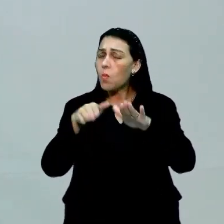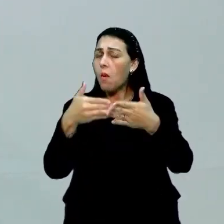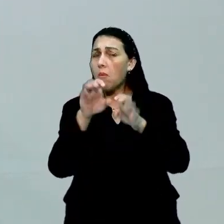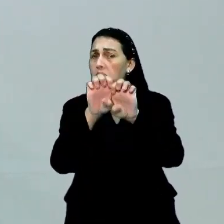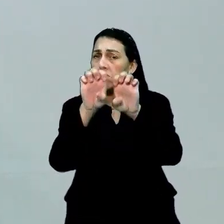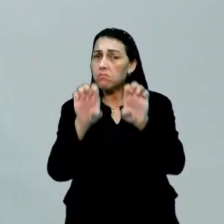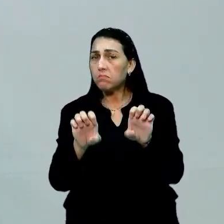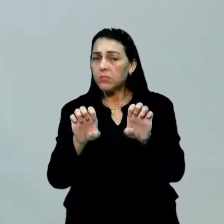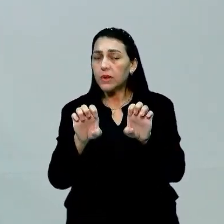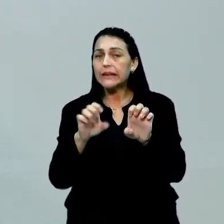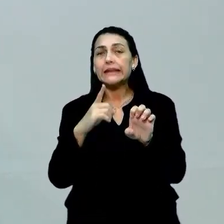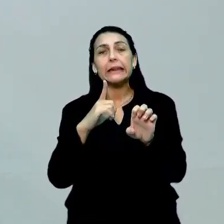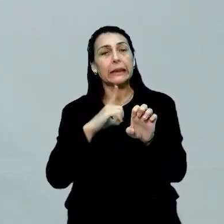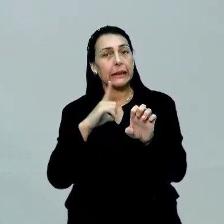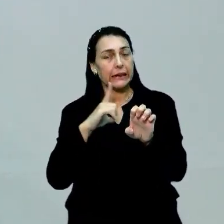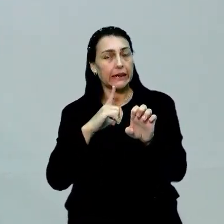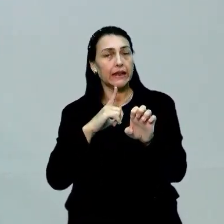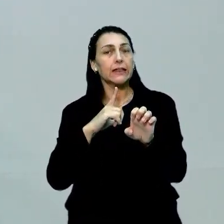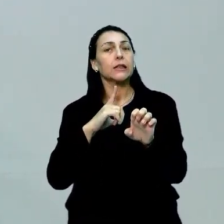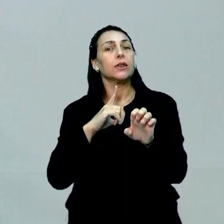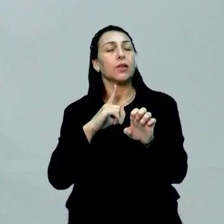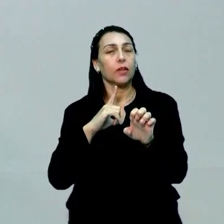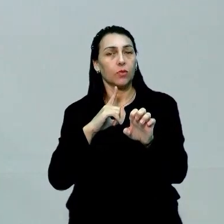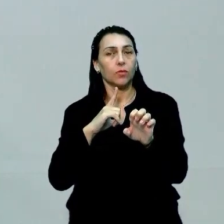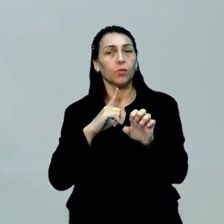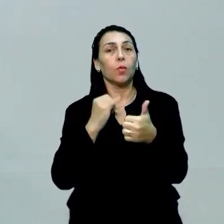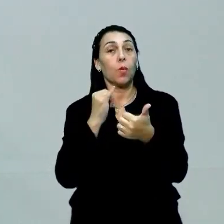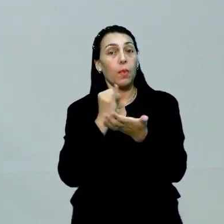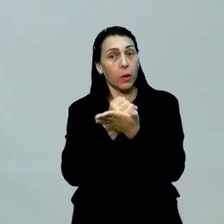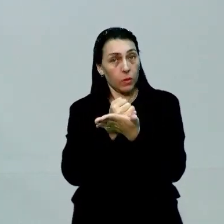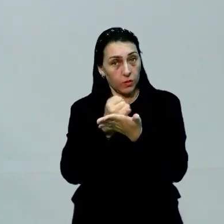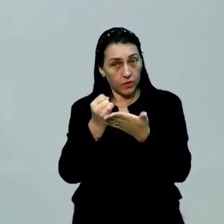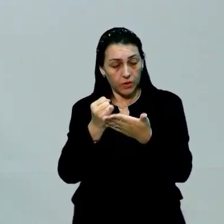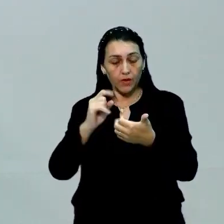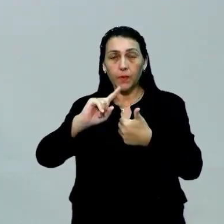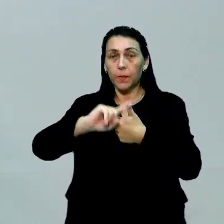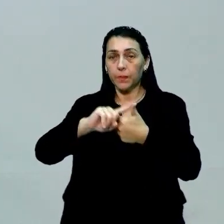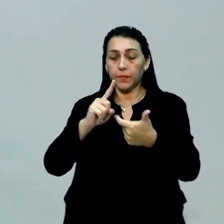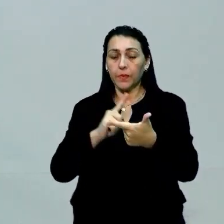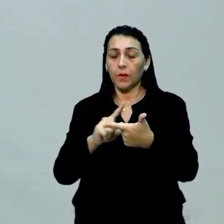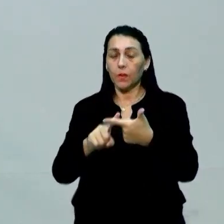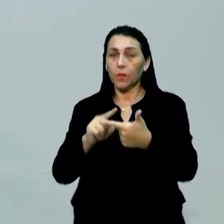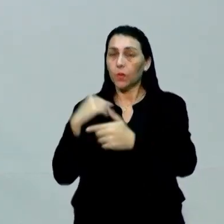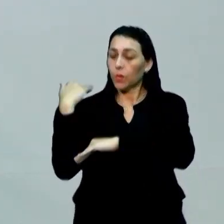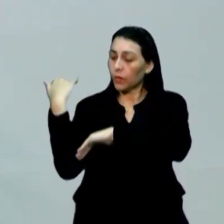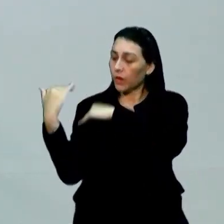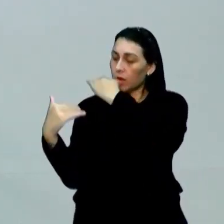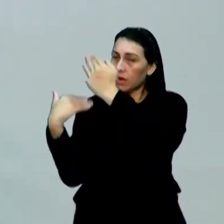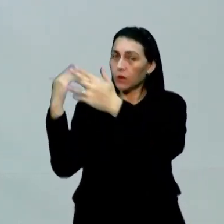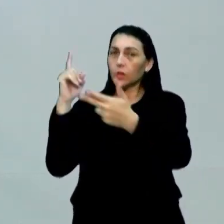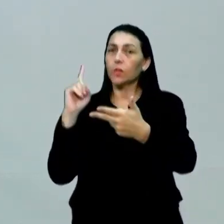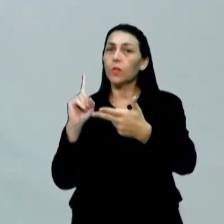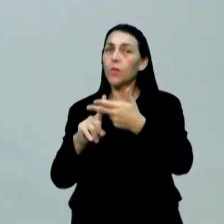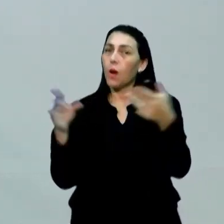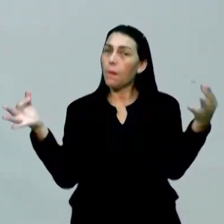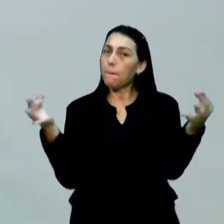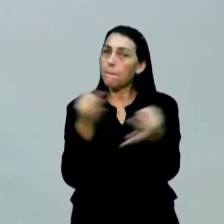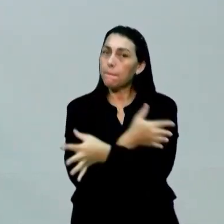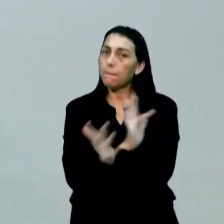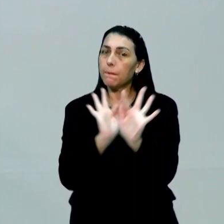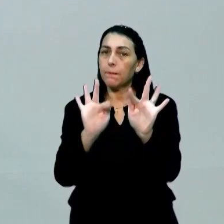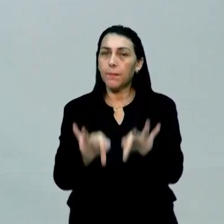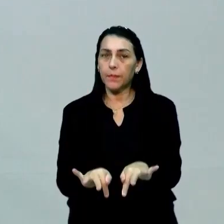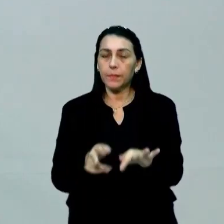é essa? Ela tem que possuir, obrigatoriamente, uma introdução, um desenvolvimento e uma conclusão.